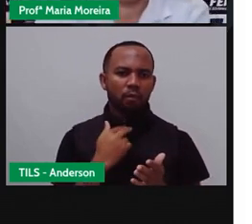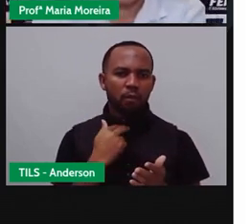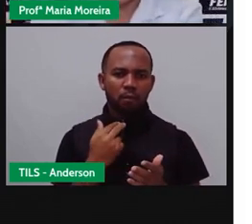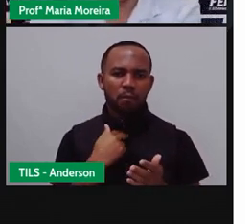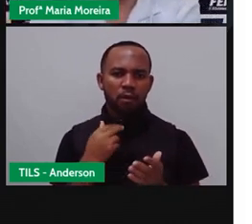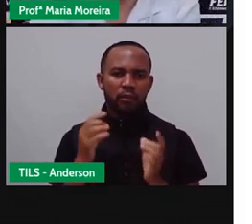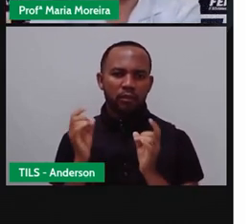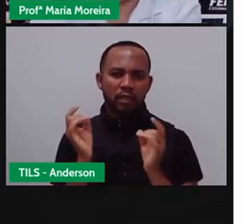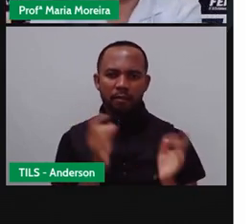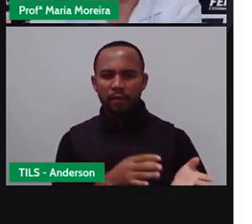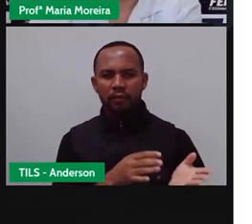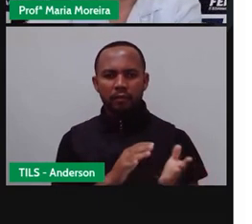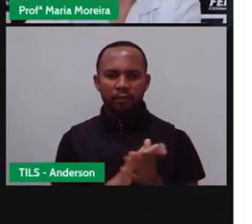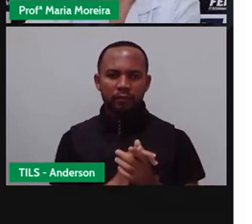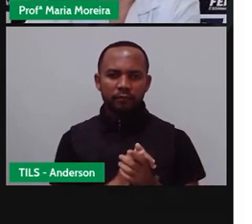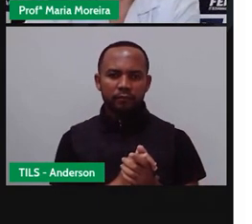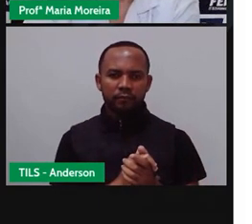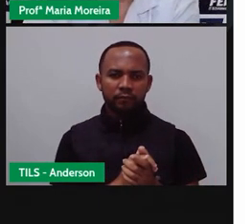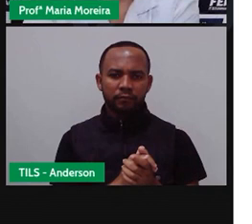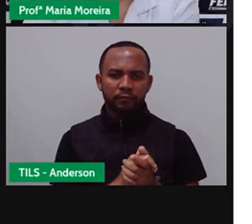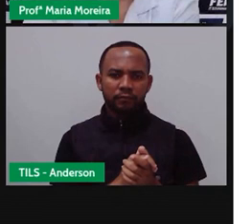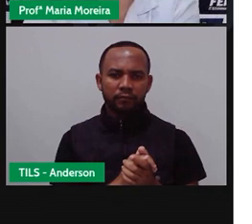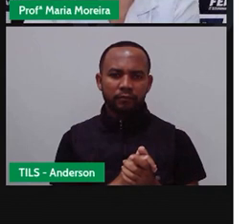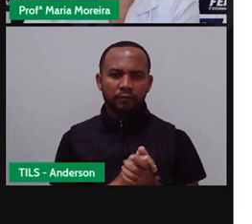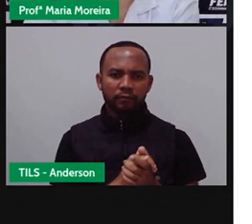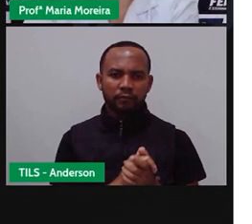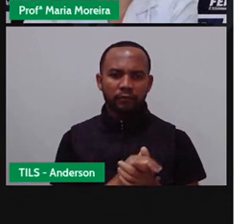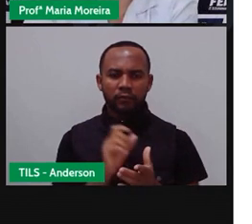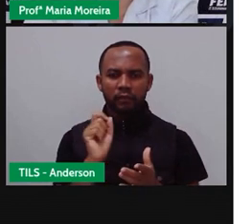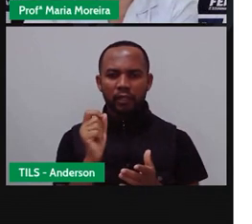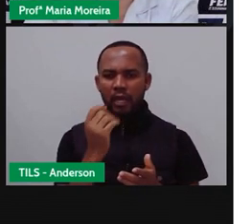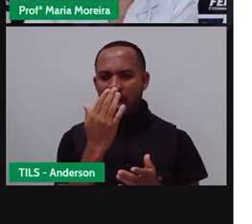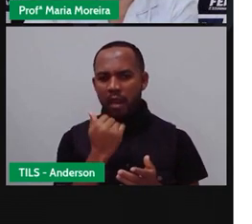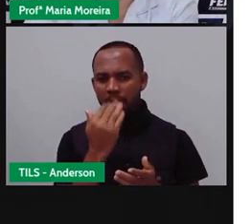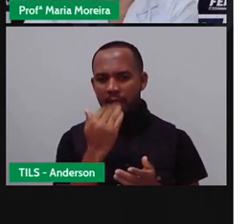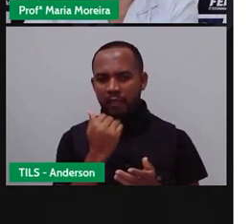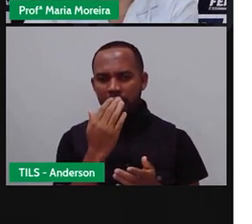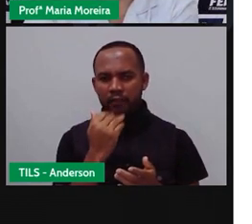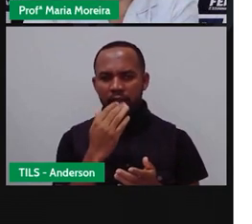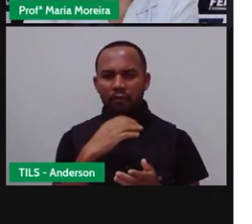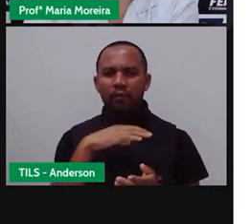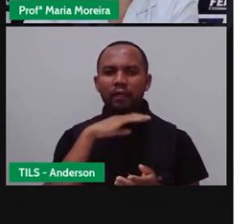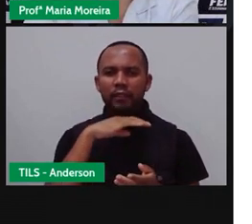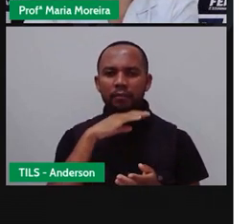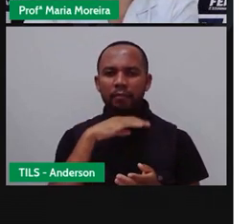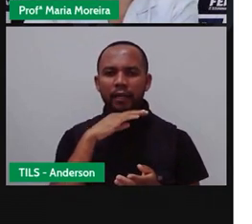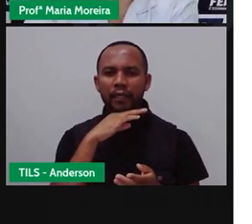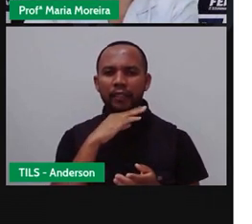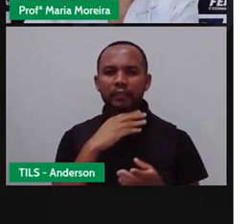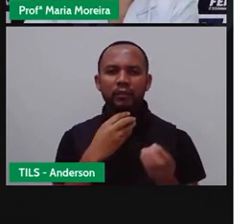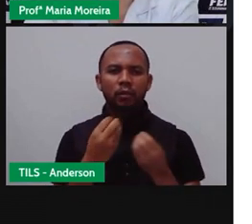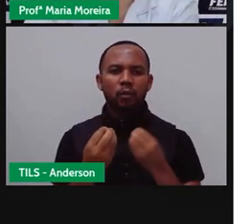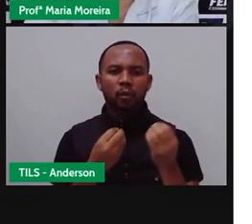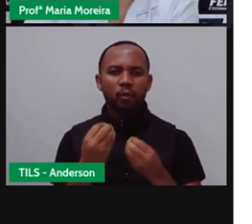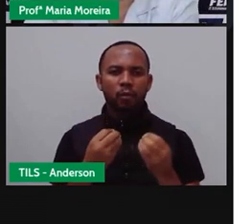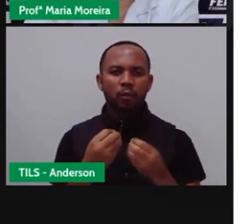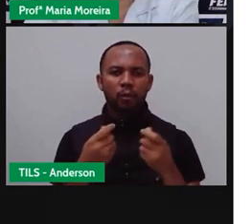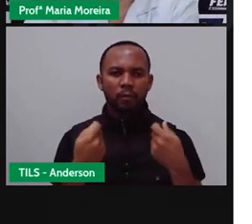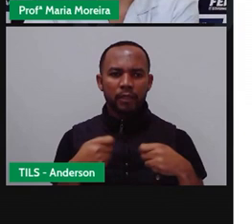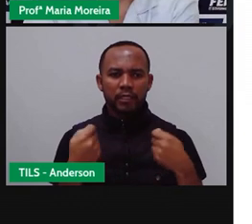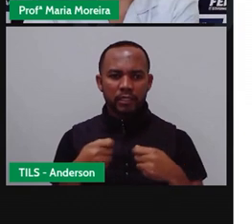jogar na rua, tá? Bom, a alimentação dos animais, tá? A alimentação dos animais, ela deve ser